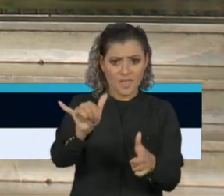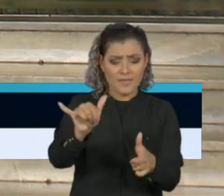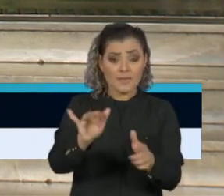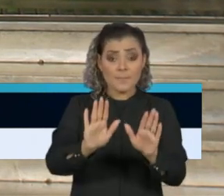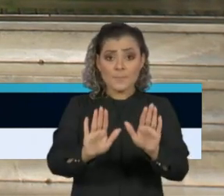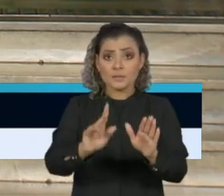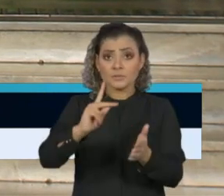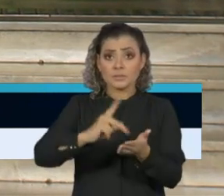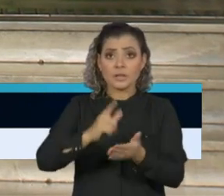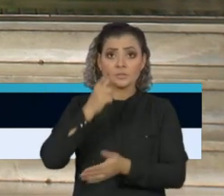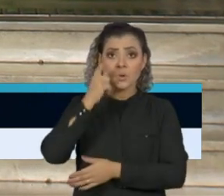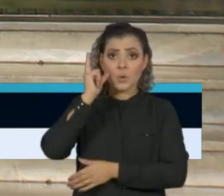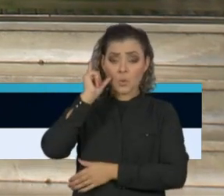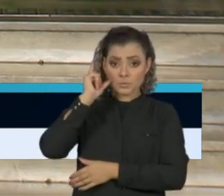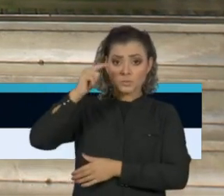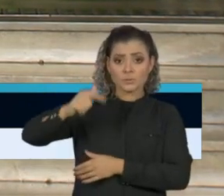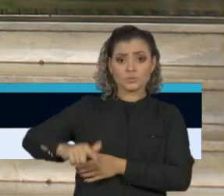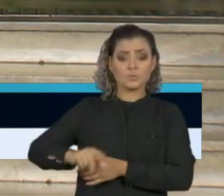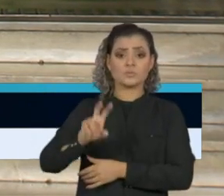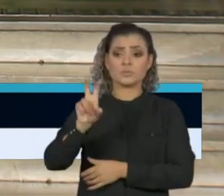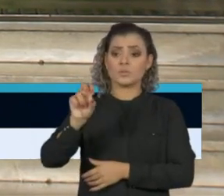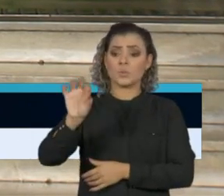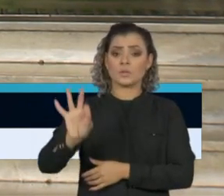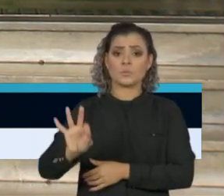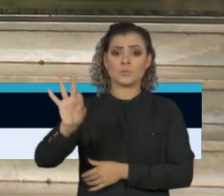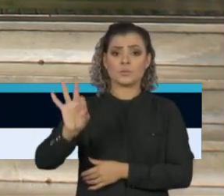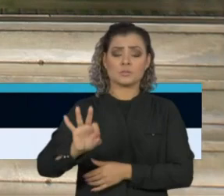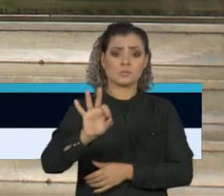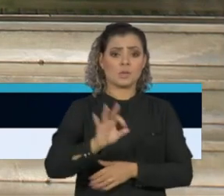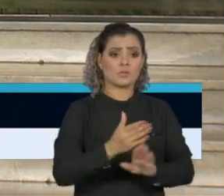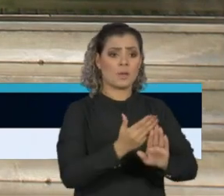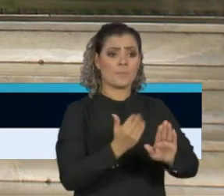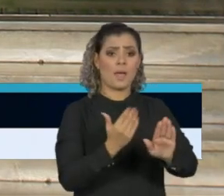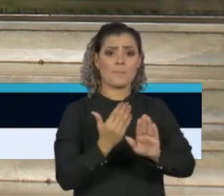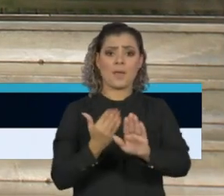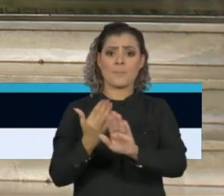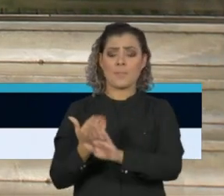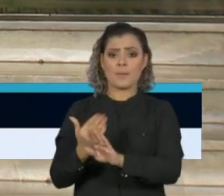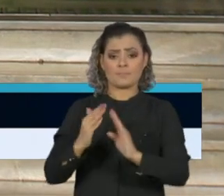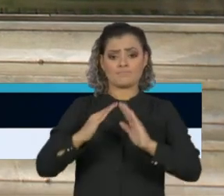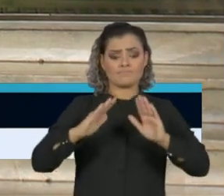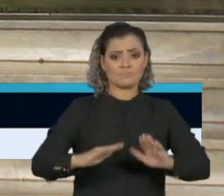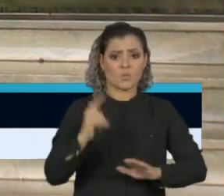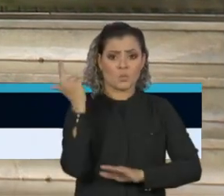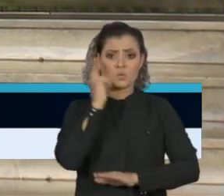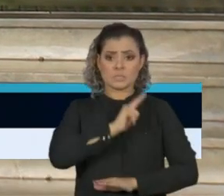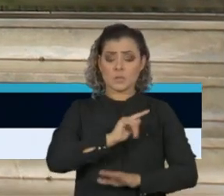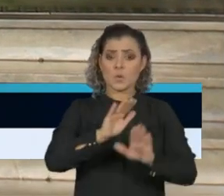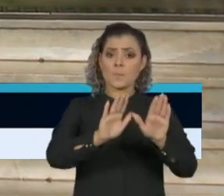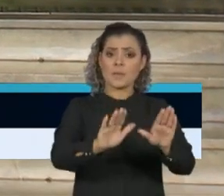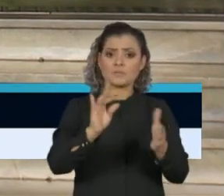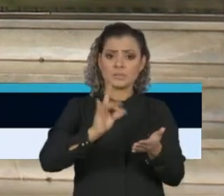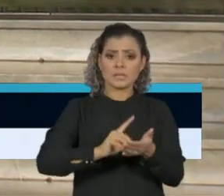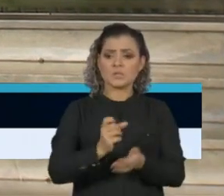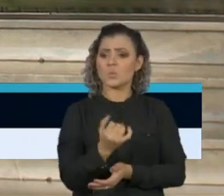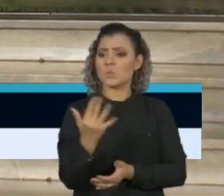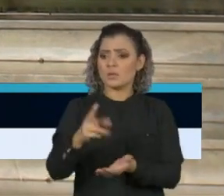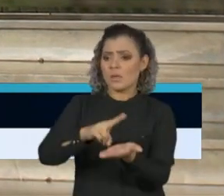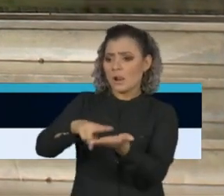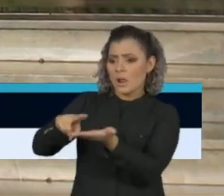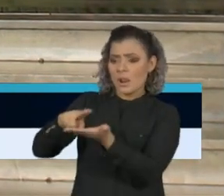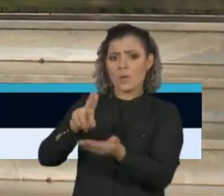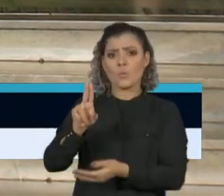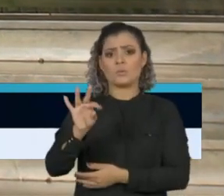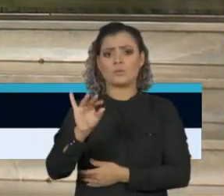novamente, o Estado regrediu a 50% de isolamento. O governo já tem uma estimativa de quando os leitos de UTI no Estado